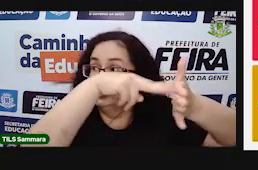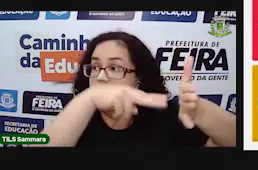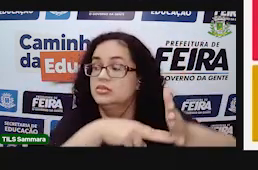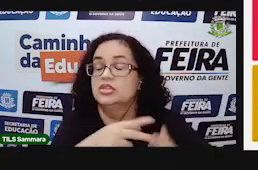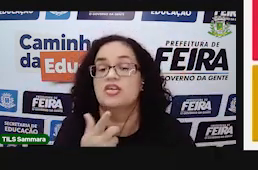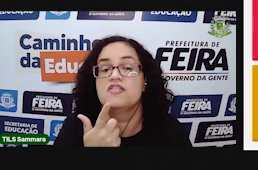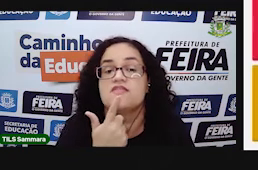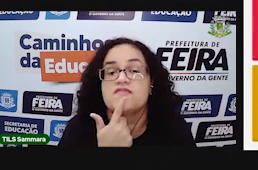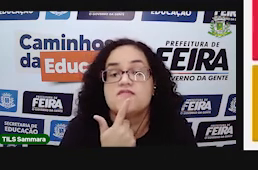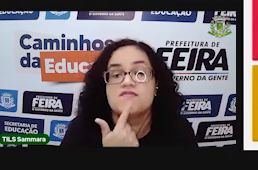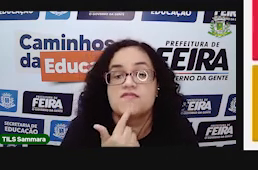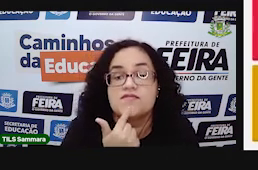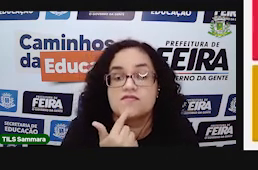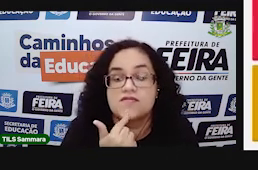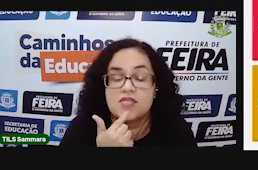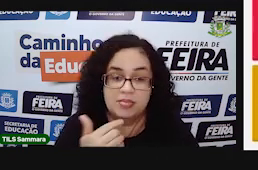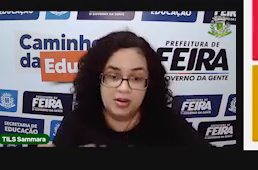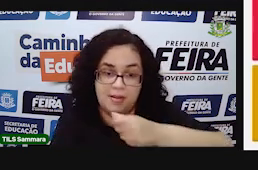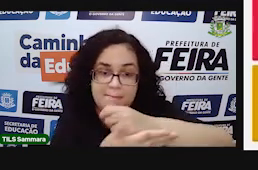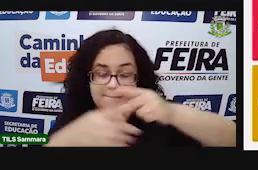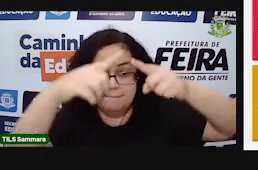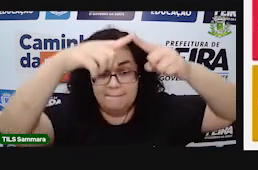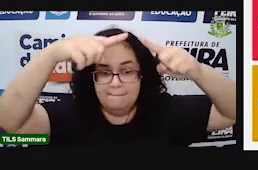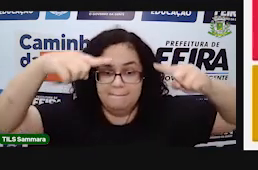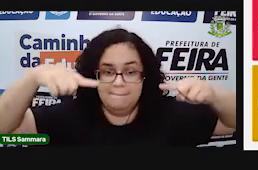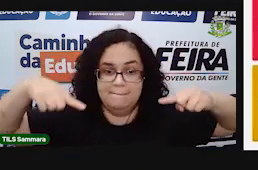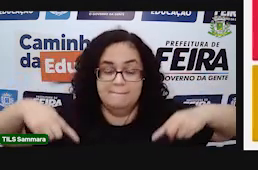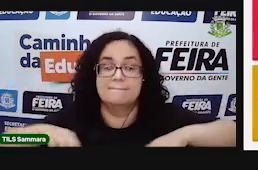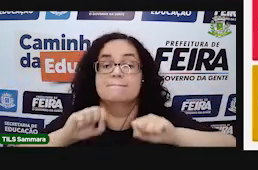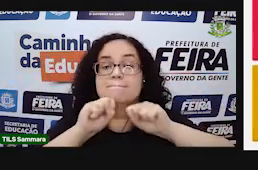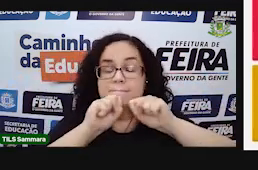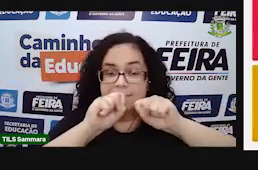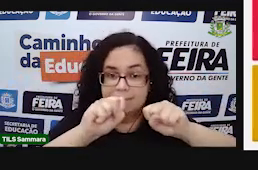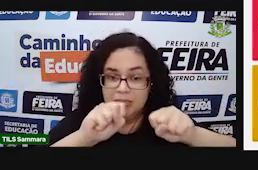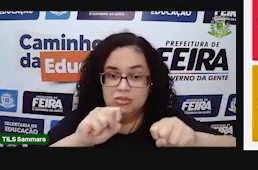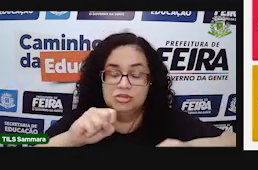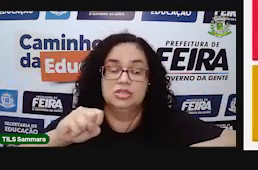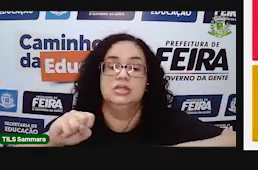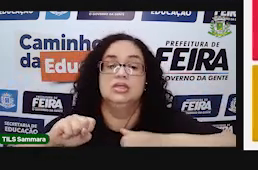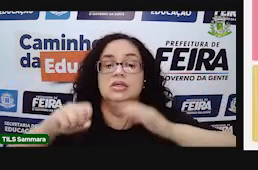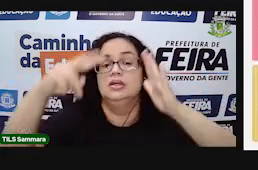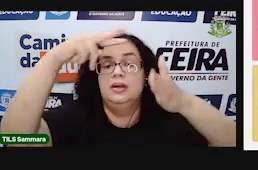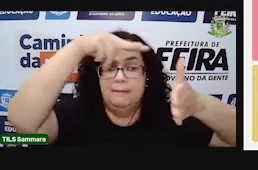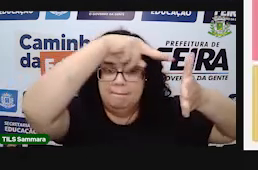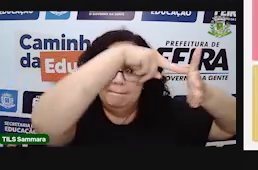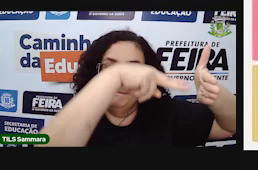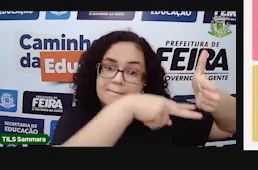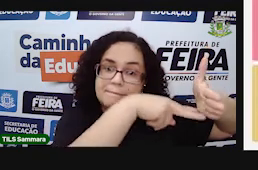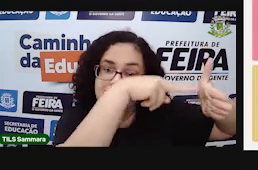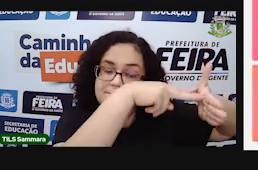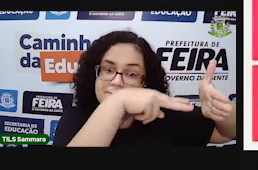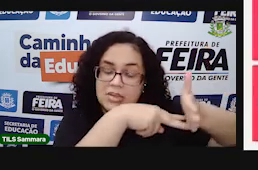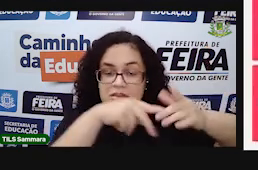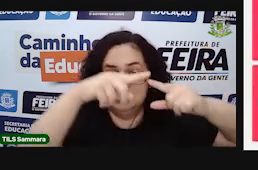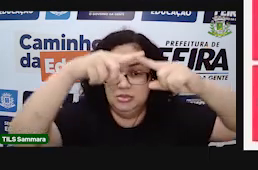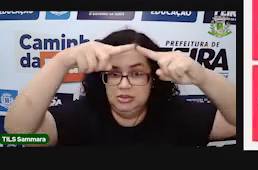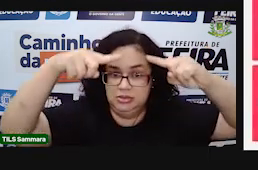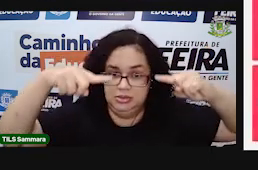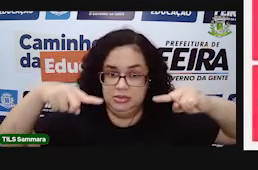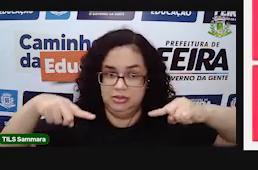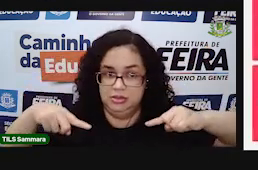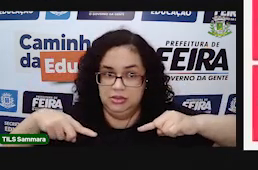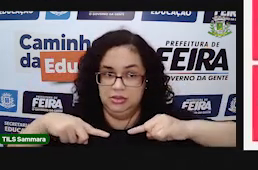e a tampinha de cima vermelha é uma base? A base é um triângulo. Então, só pode ser o prisma de base